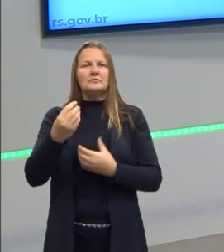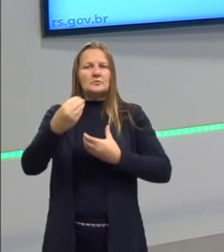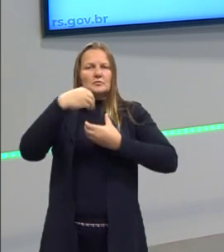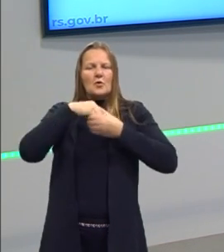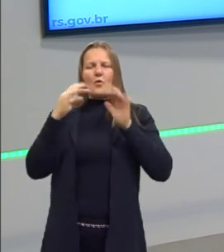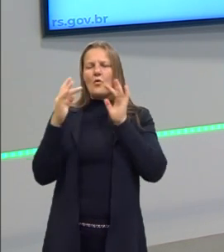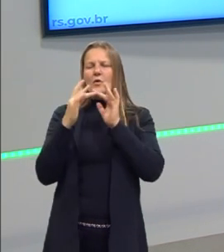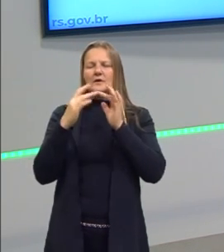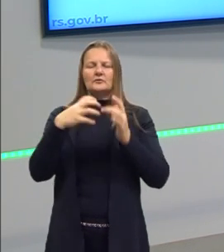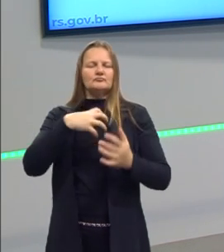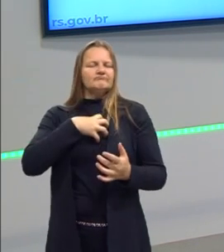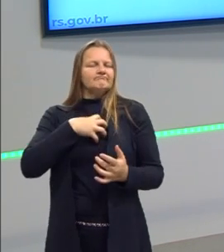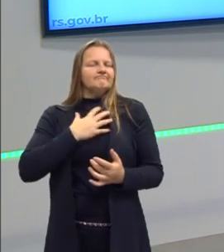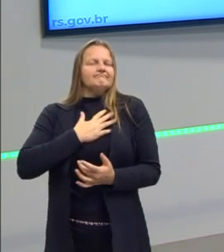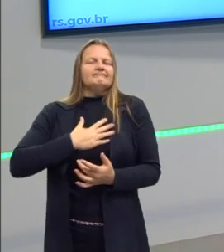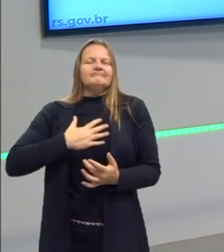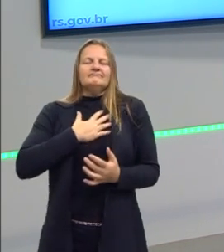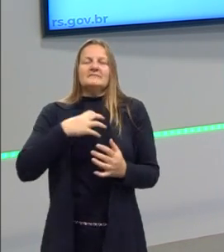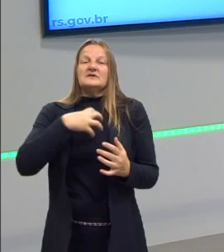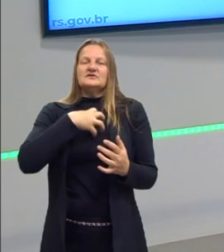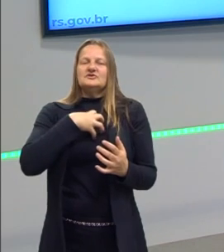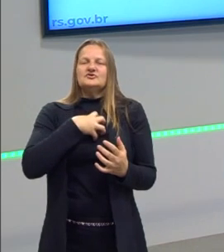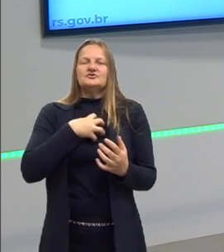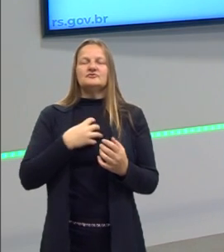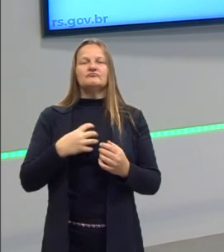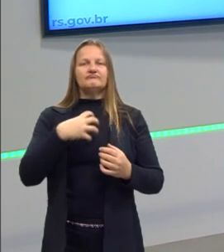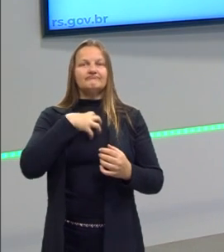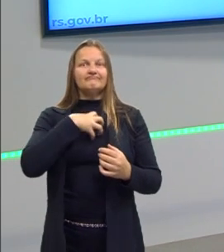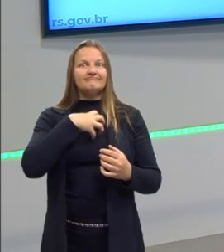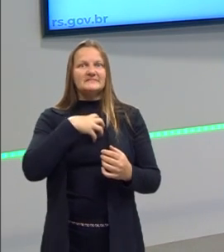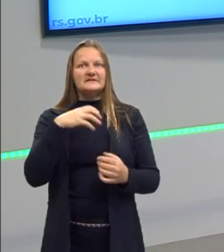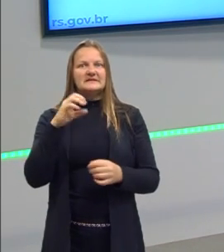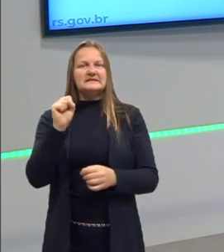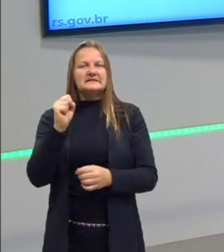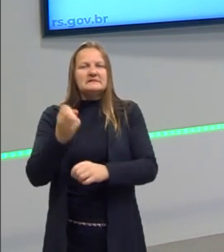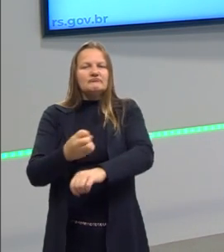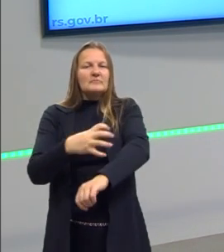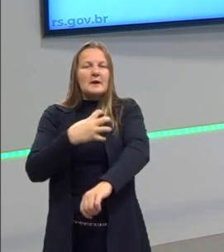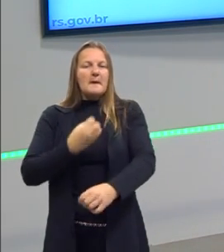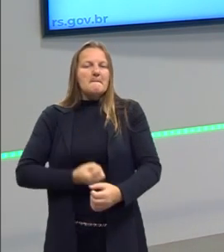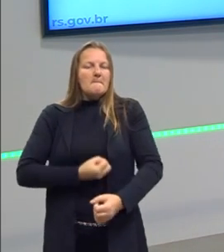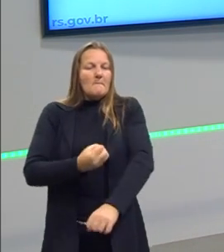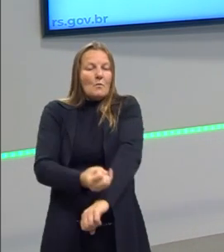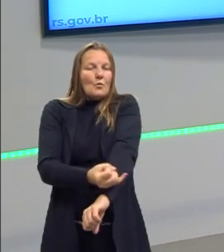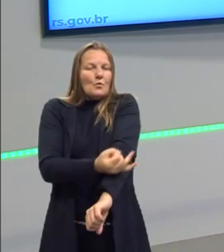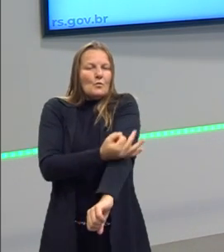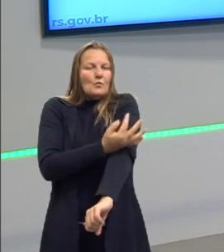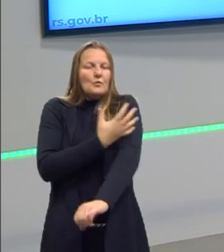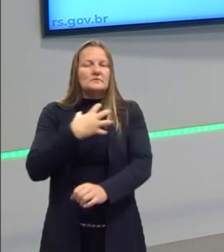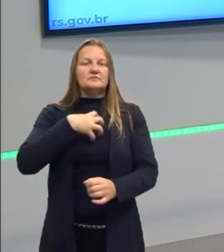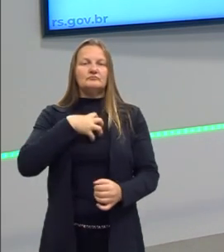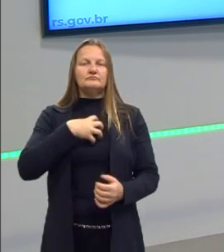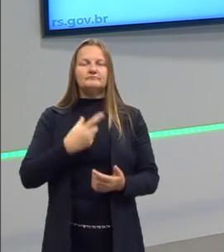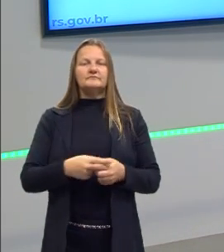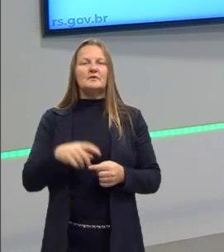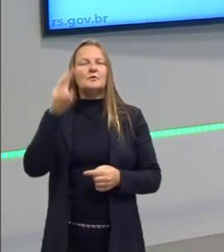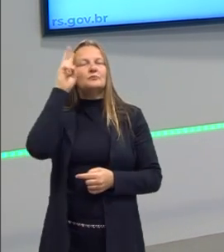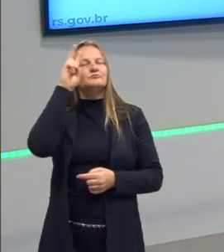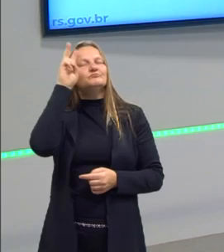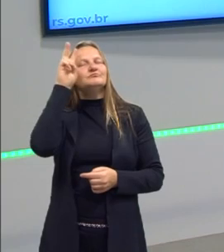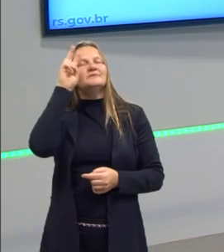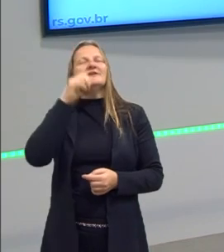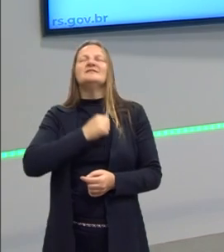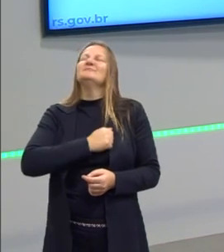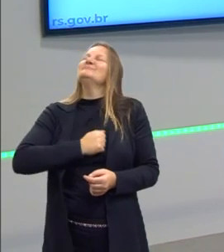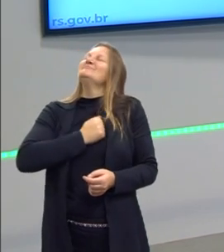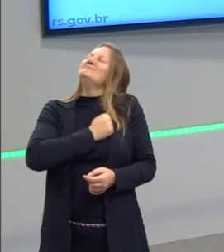contato sensorial. O conhecimento vem desse contato sensorial. Porque, segundo ele, é, por exemplo, uma lembrança, nós